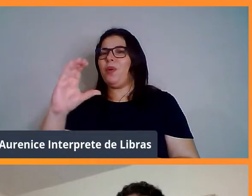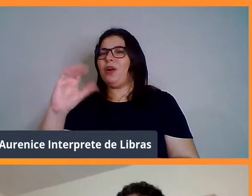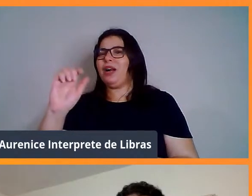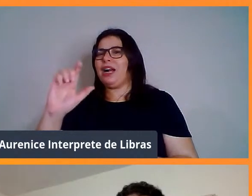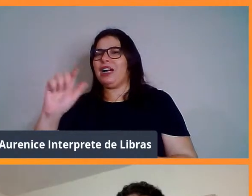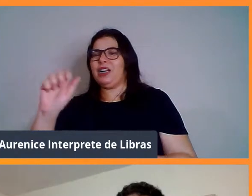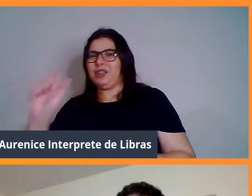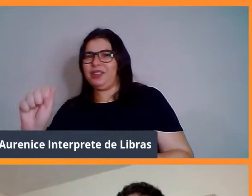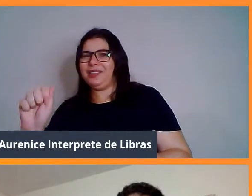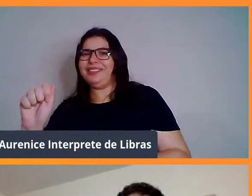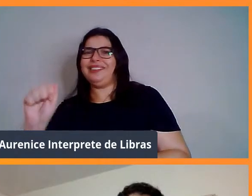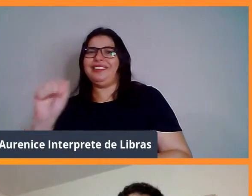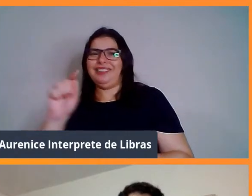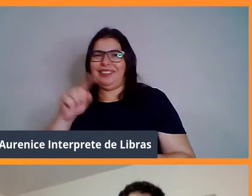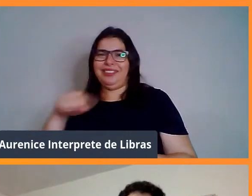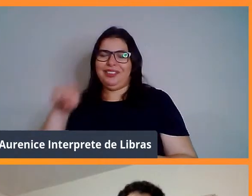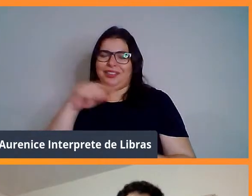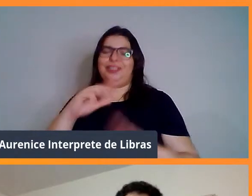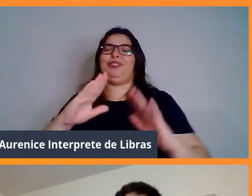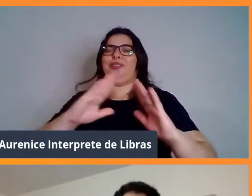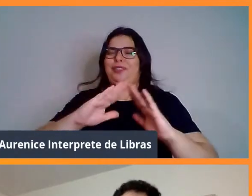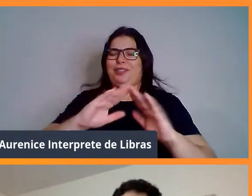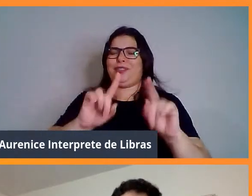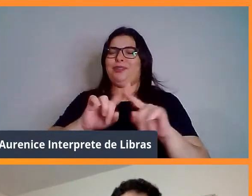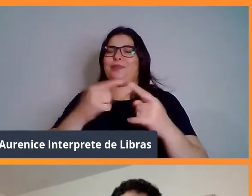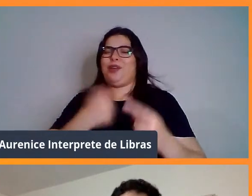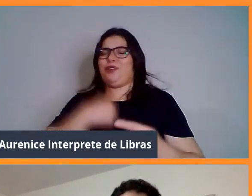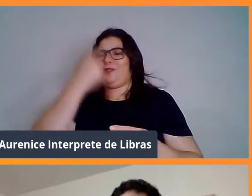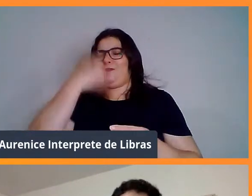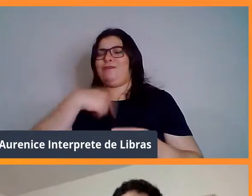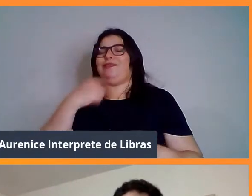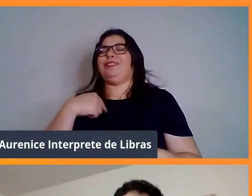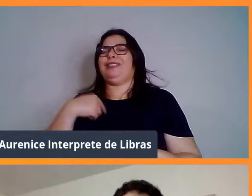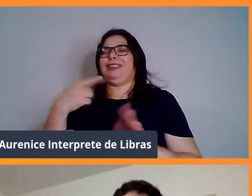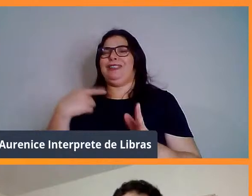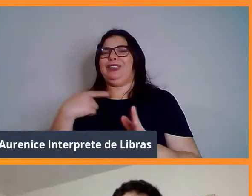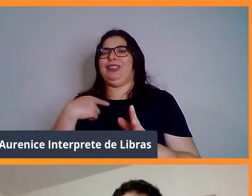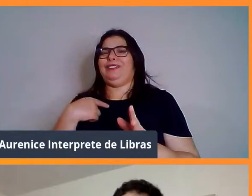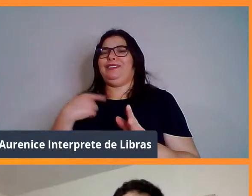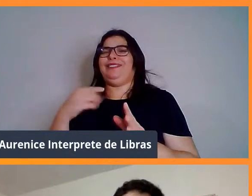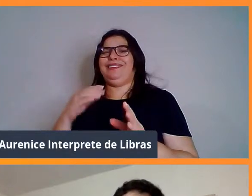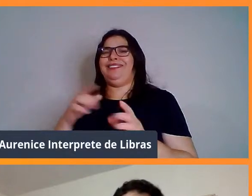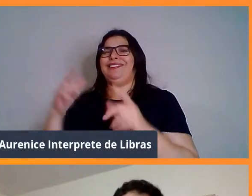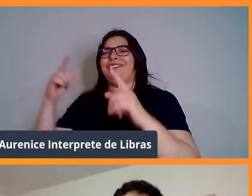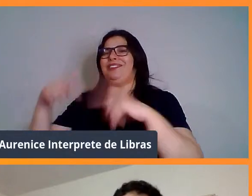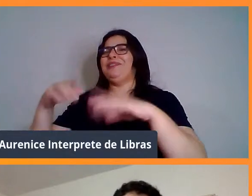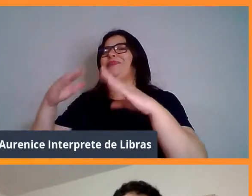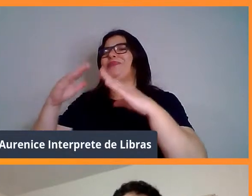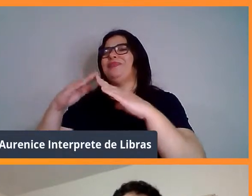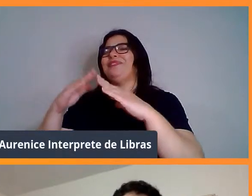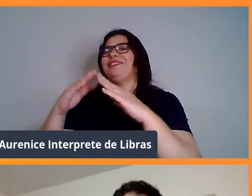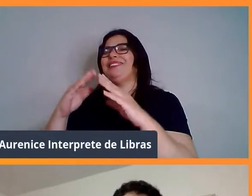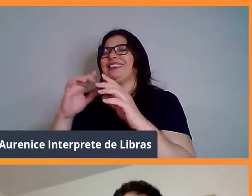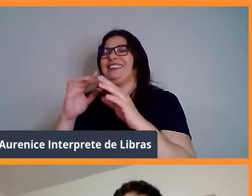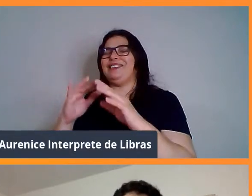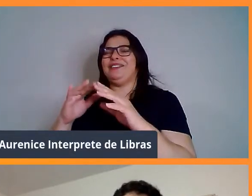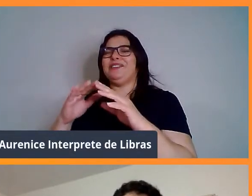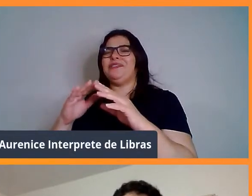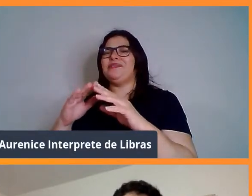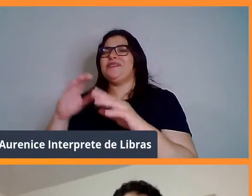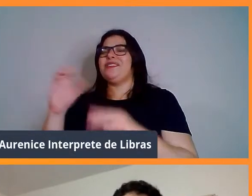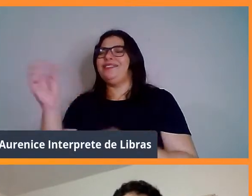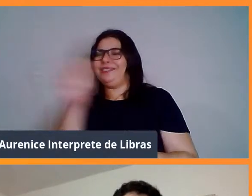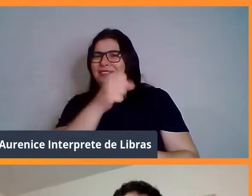aqui, né, Marcelo, não sei se já colocaram o seu negócio aí, mas disseram que no final